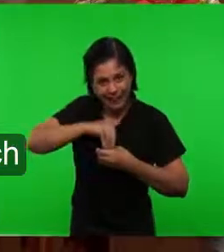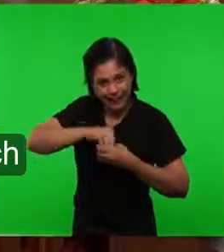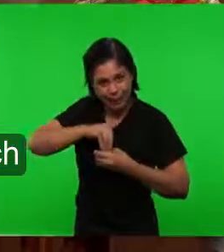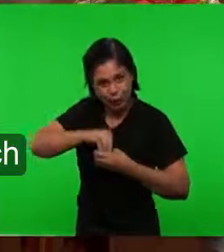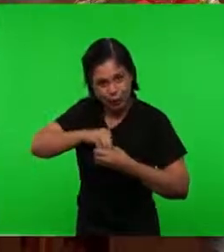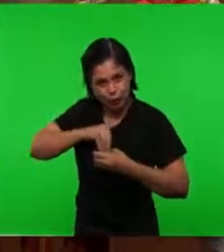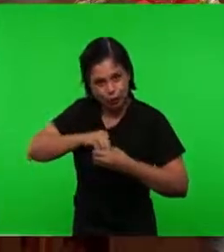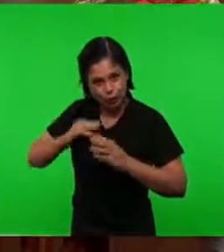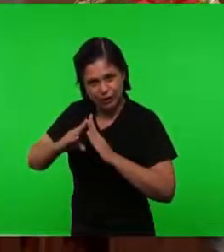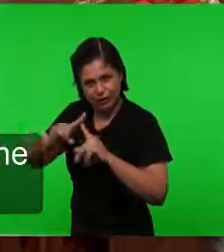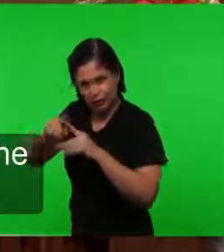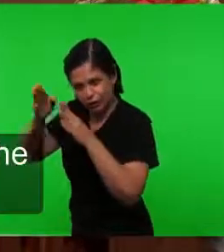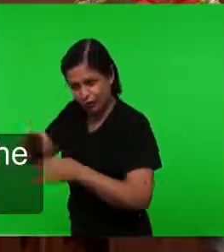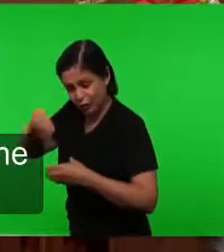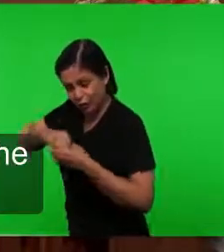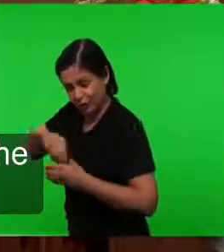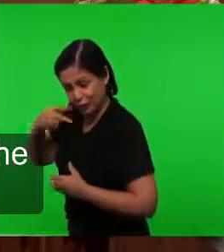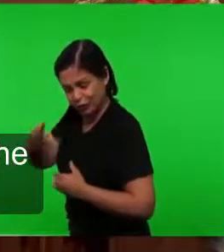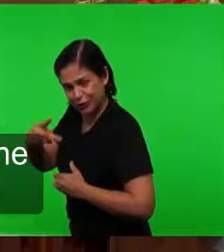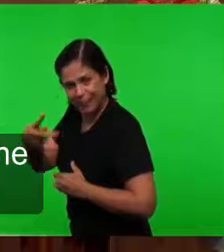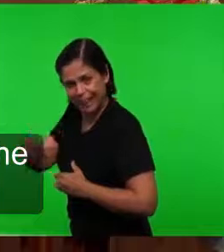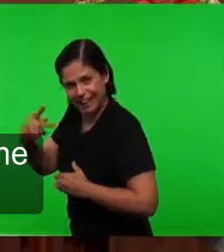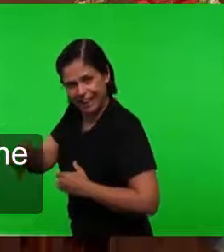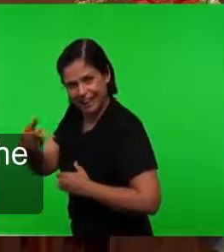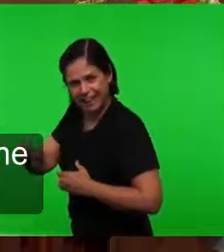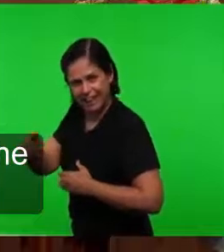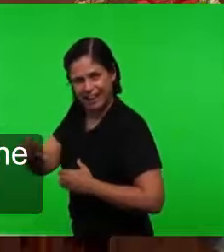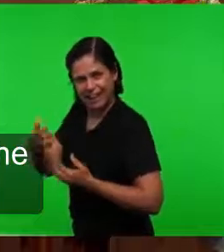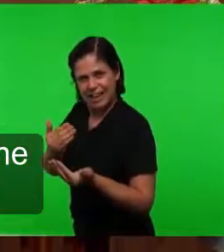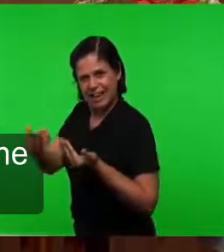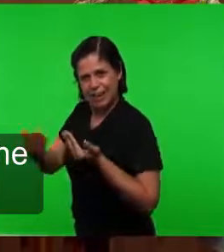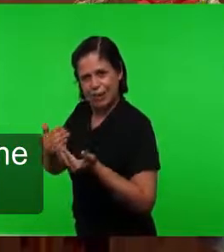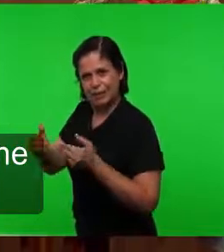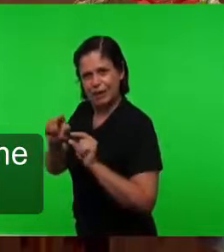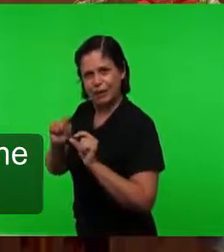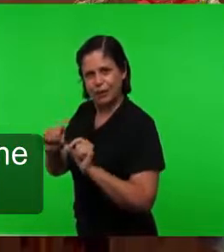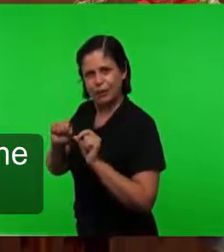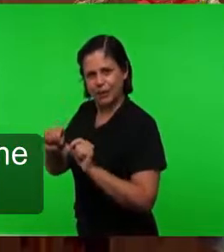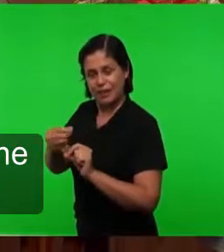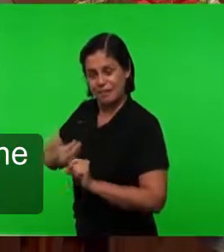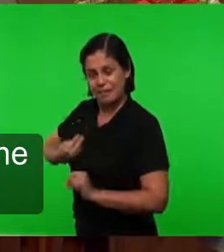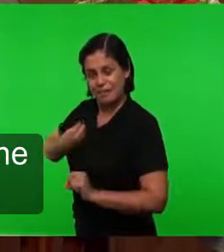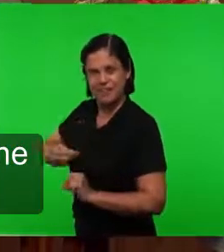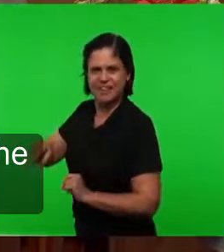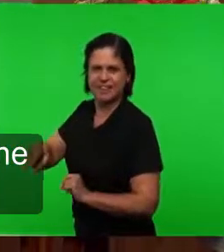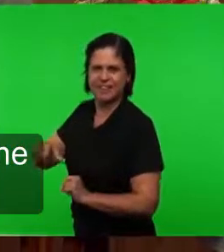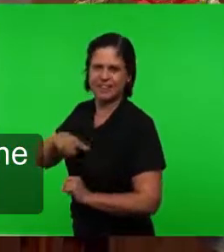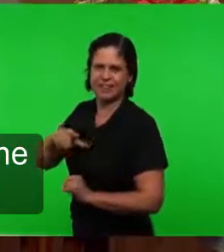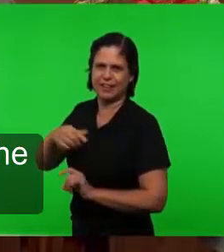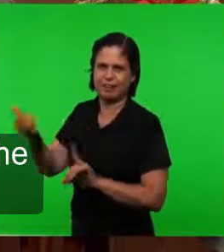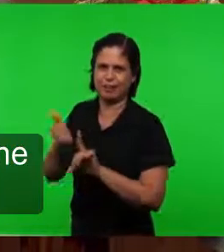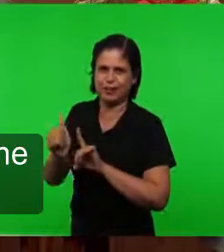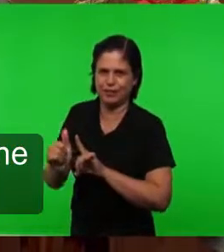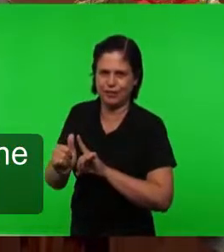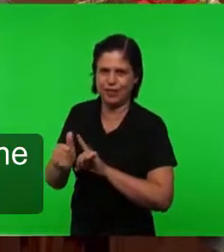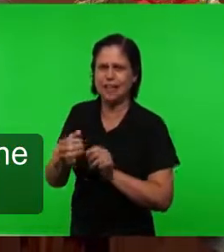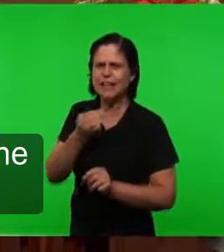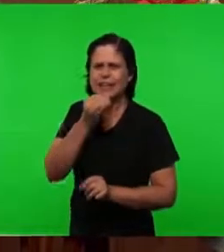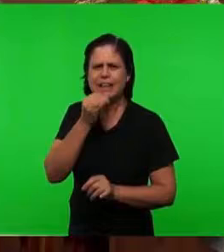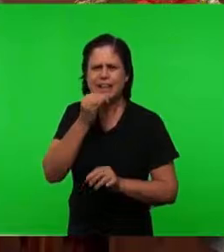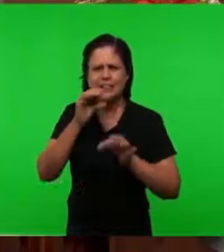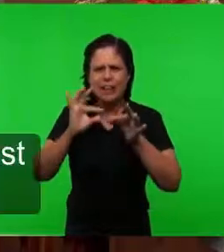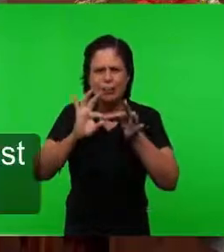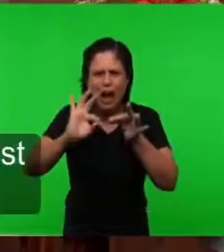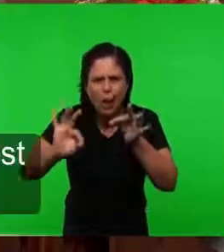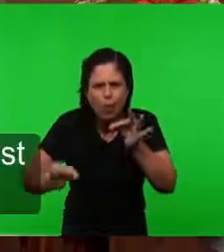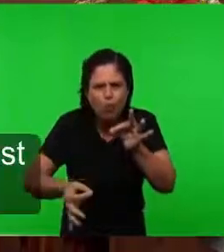Na igreja O fermento Que sai De dentro É da uva É